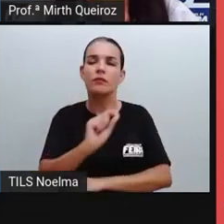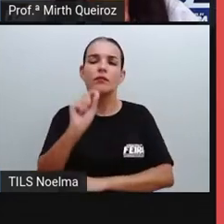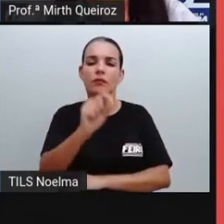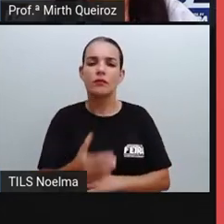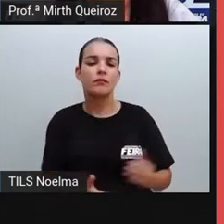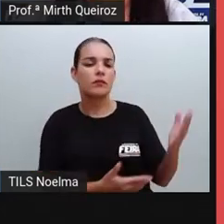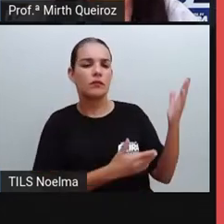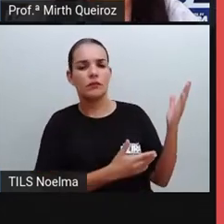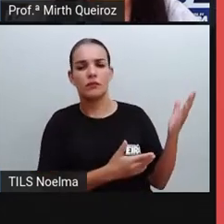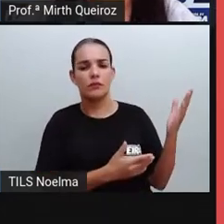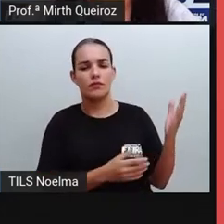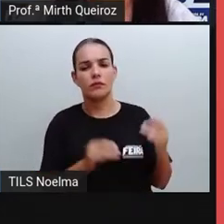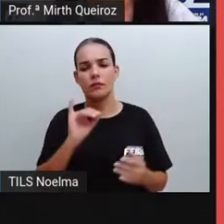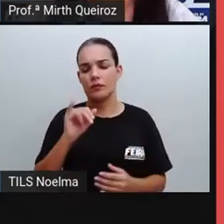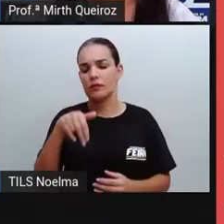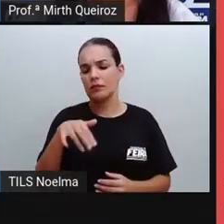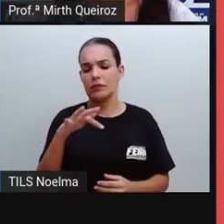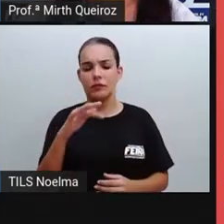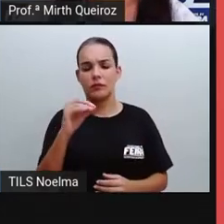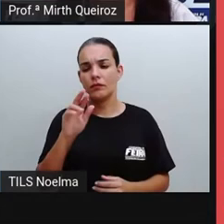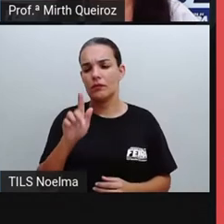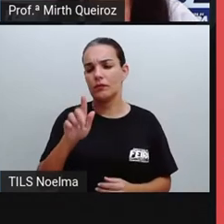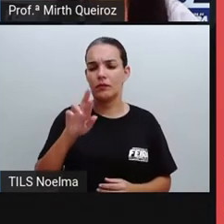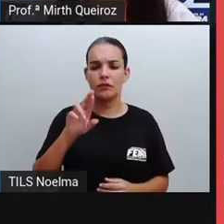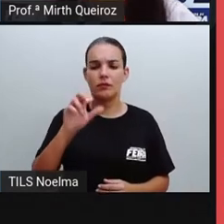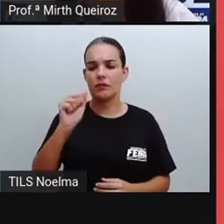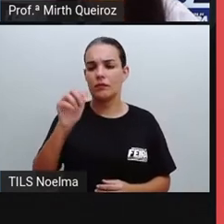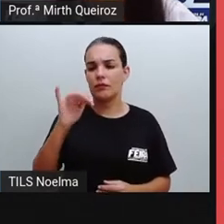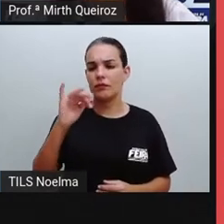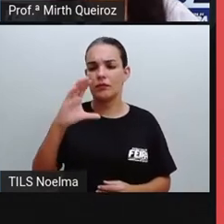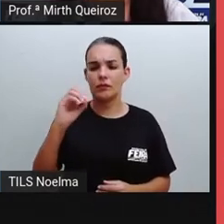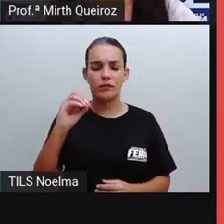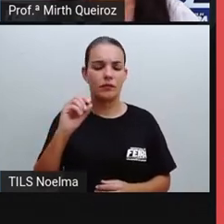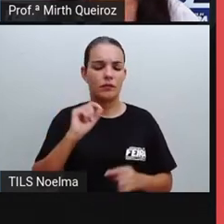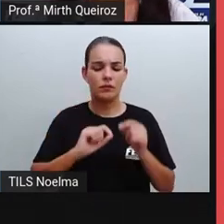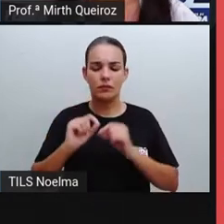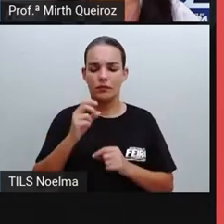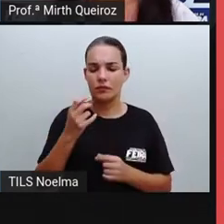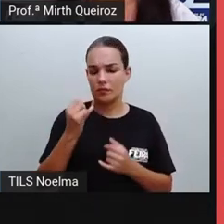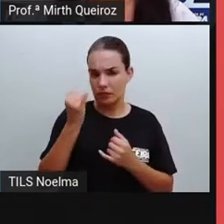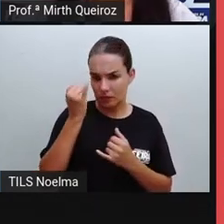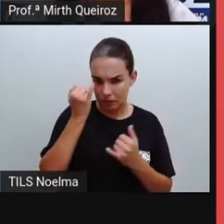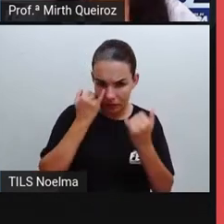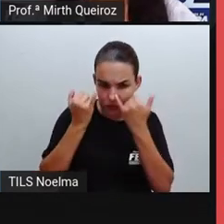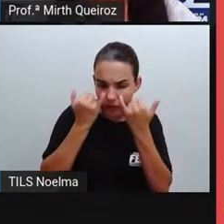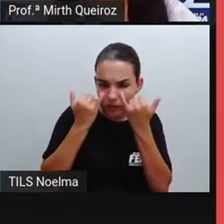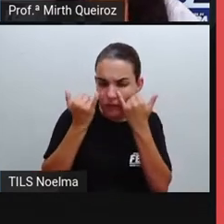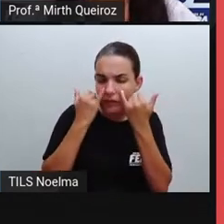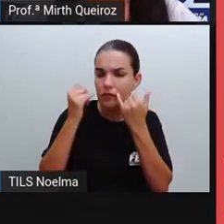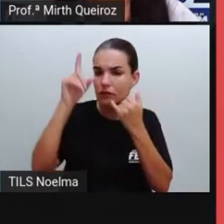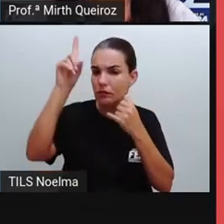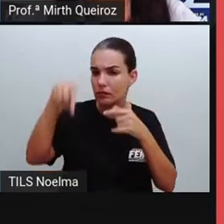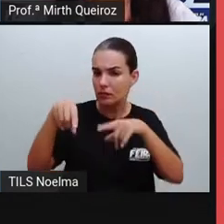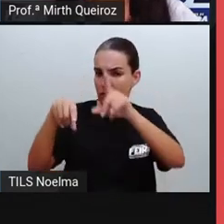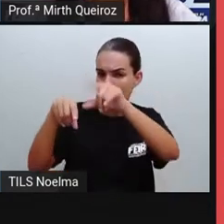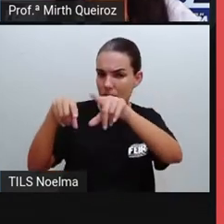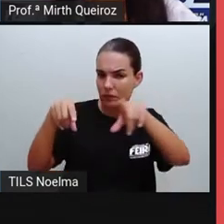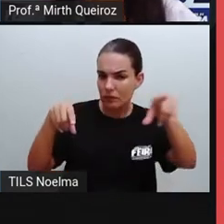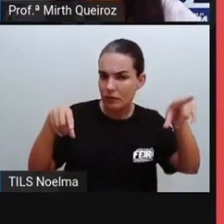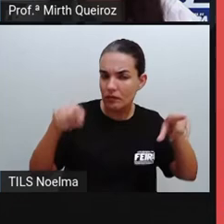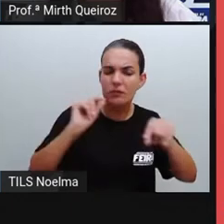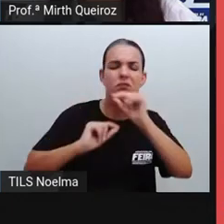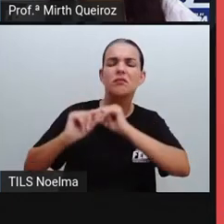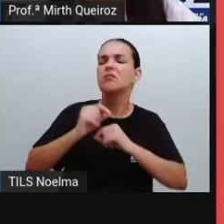infográfico? A gente está falando sobre a importância do infográfico, que com esse tipo de gênero textual a gente